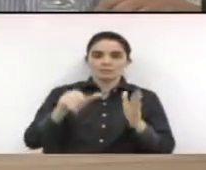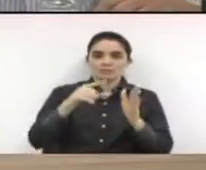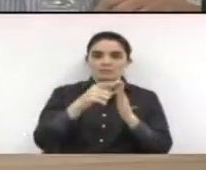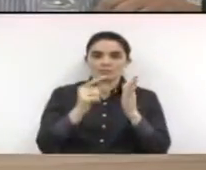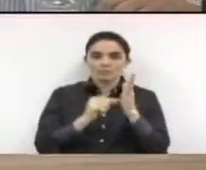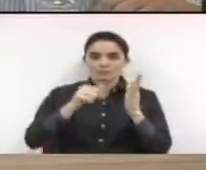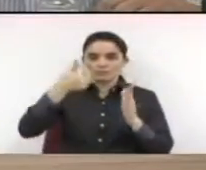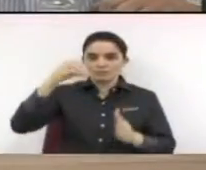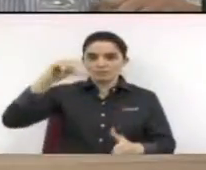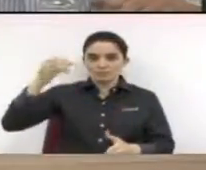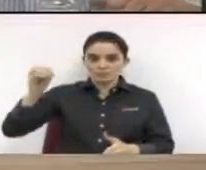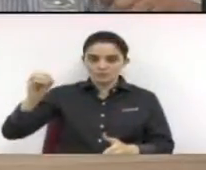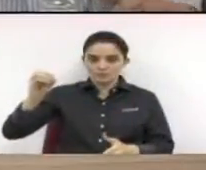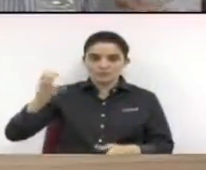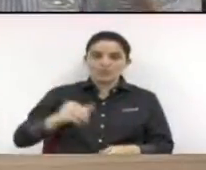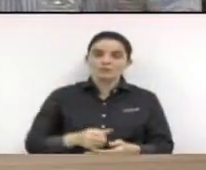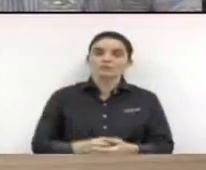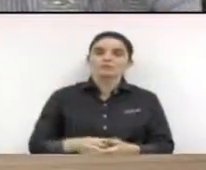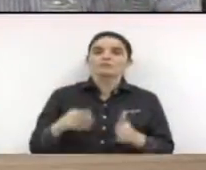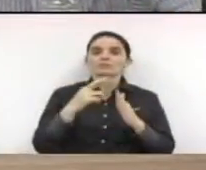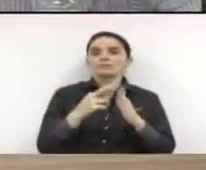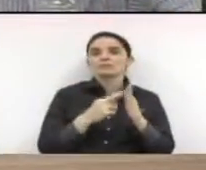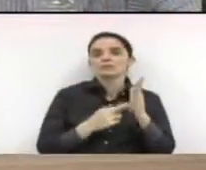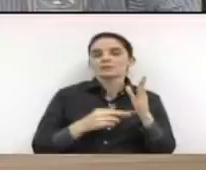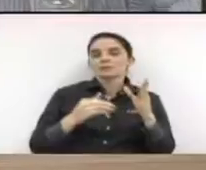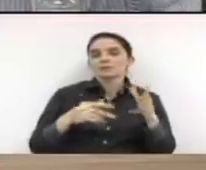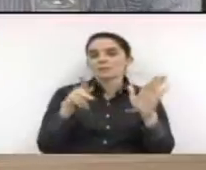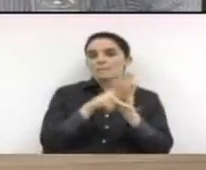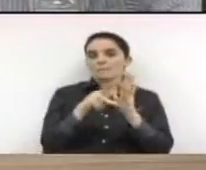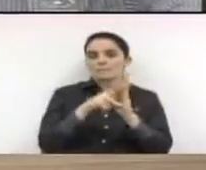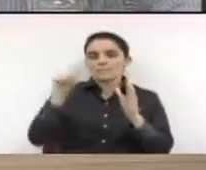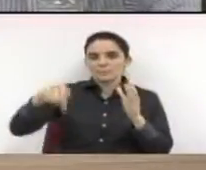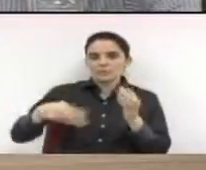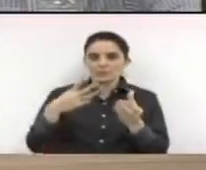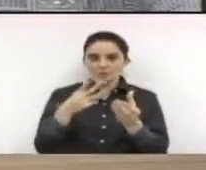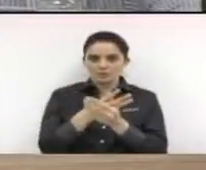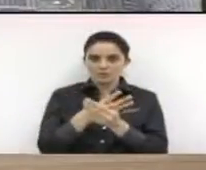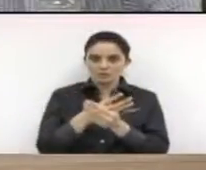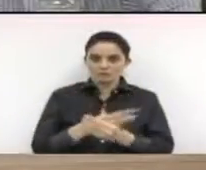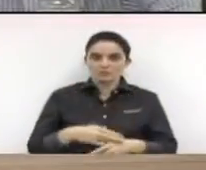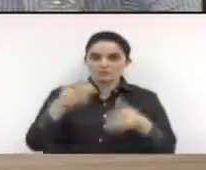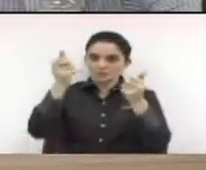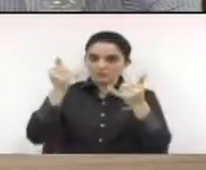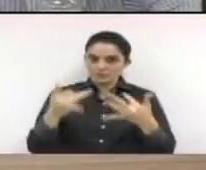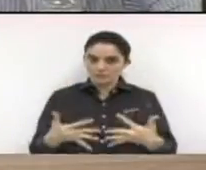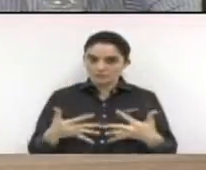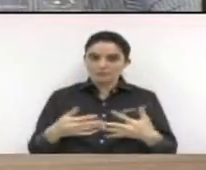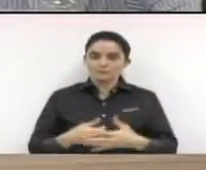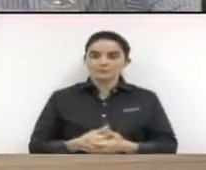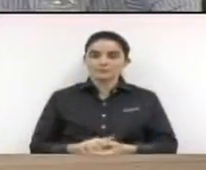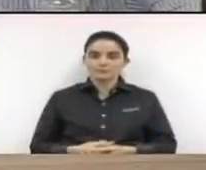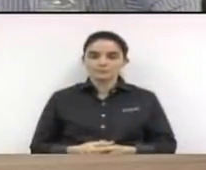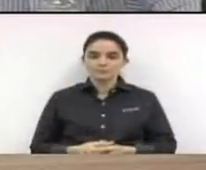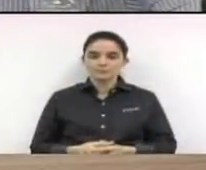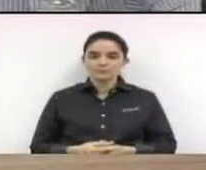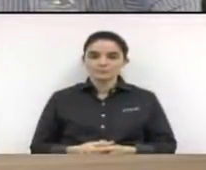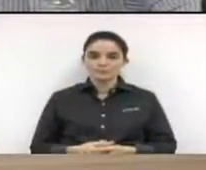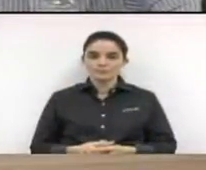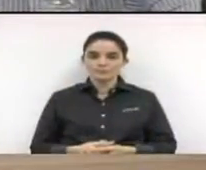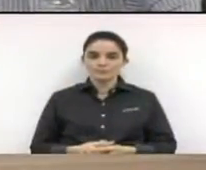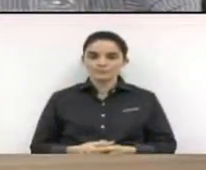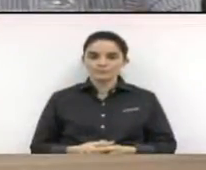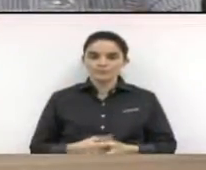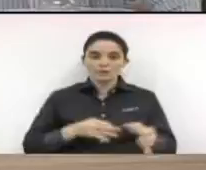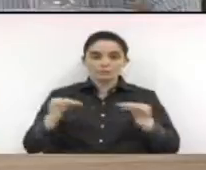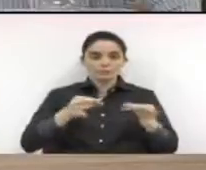e seguintes do regimento interno da Câmara Municipal de Limeira. Justificativa. O projeto de lei número